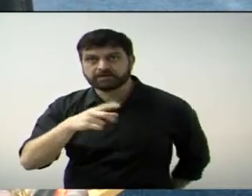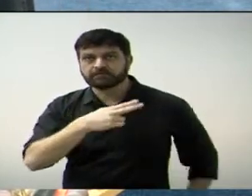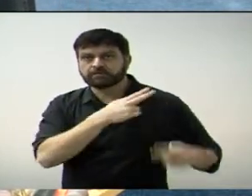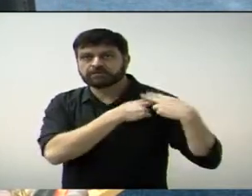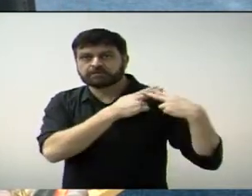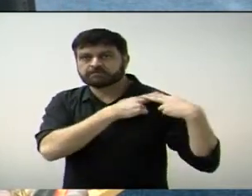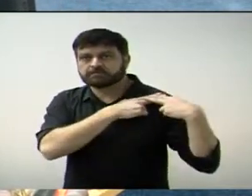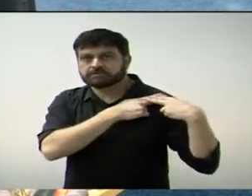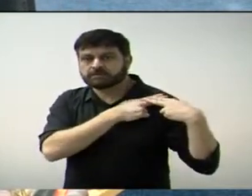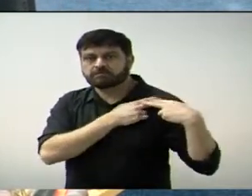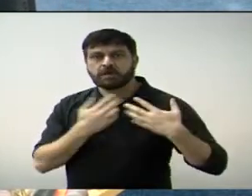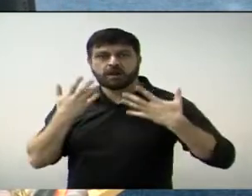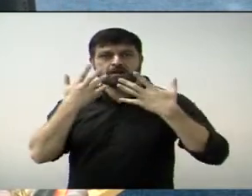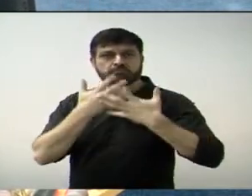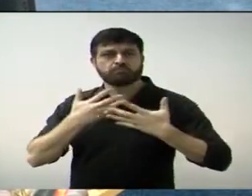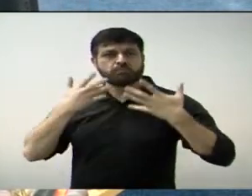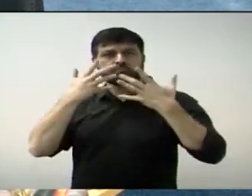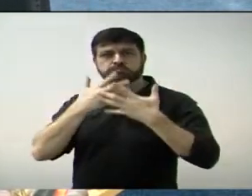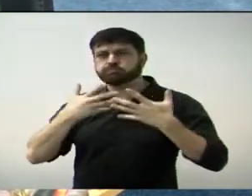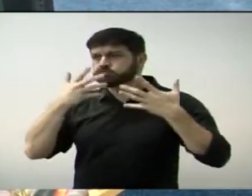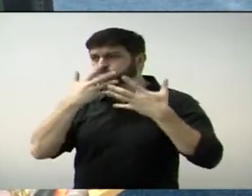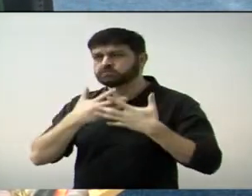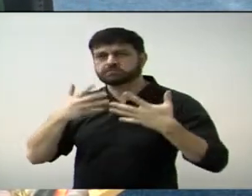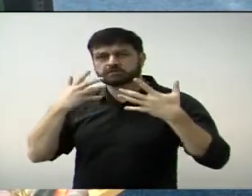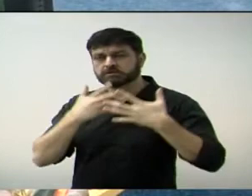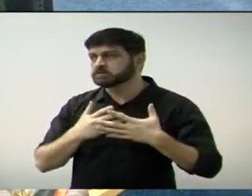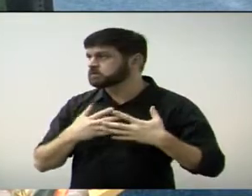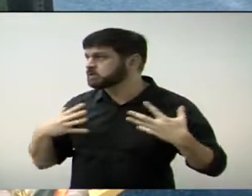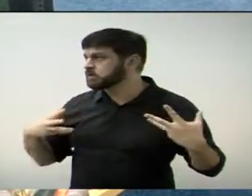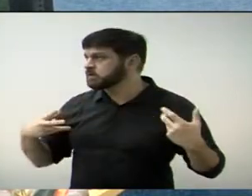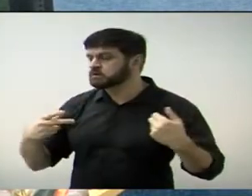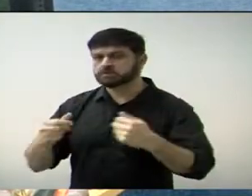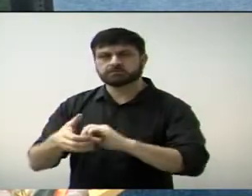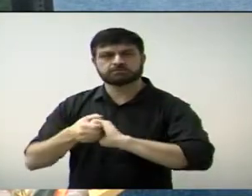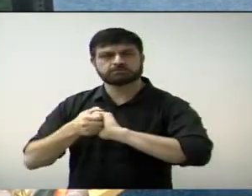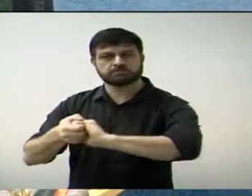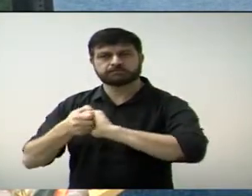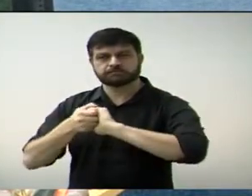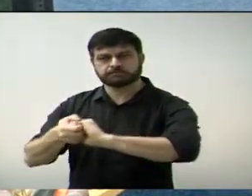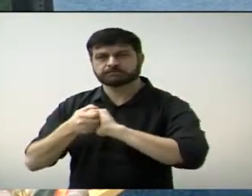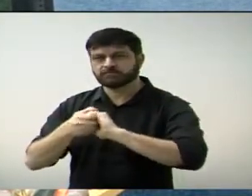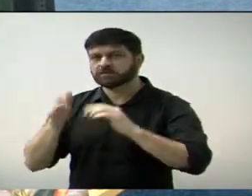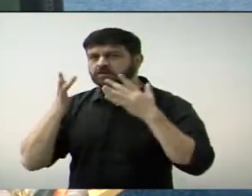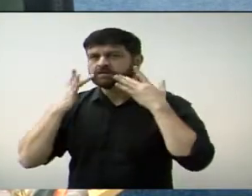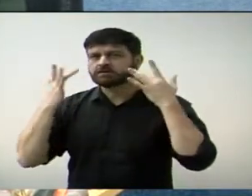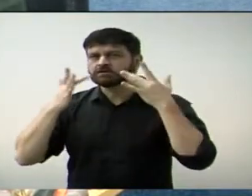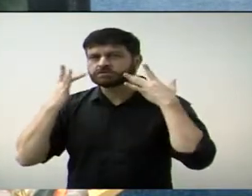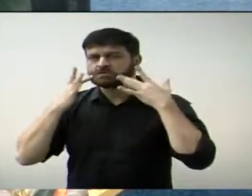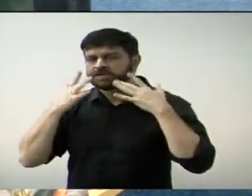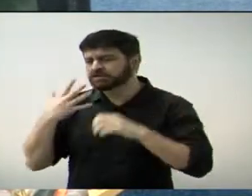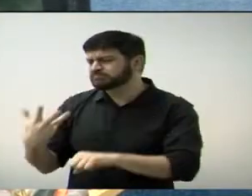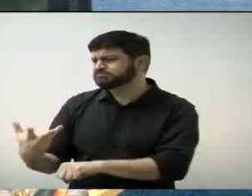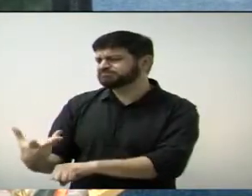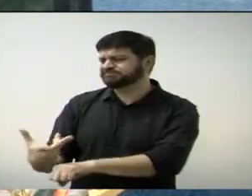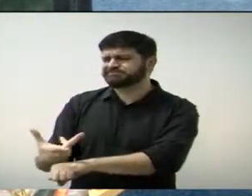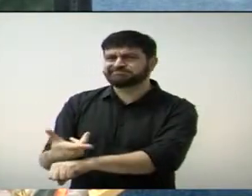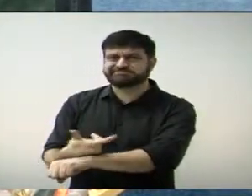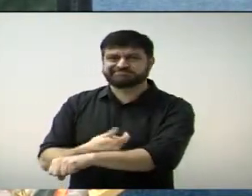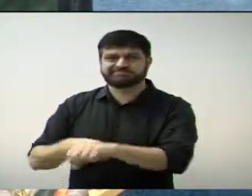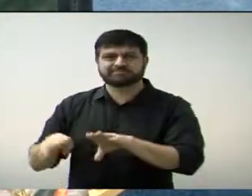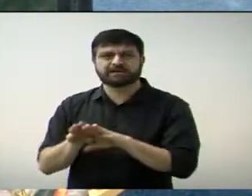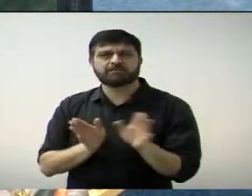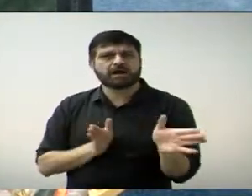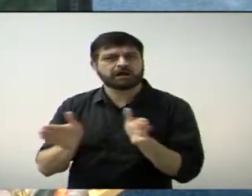todo o repertório musical. Enfim, todos estão de parabéns. Foi um espetáculo maravilhoso, também com